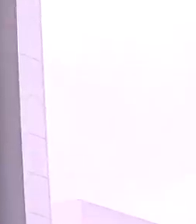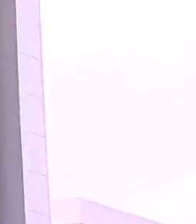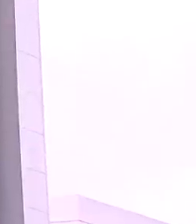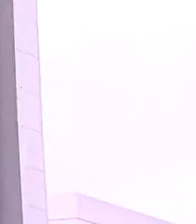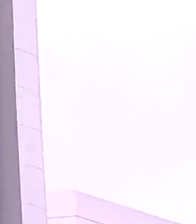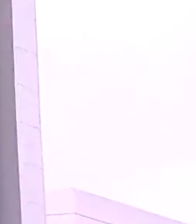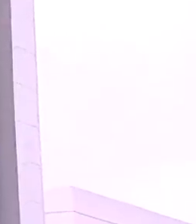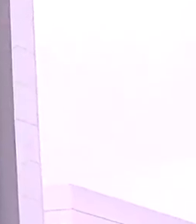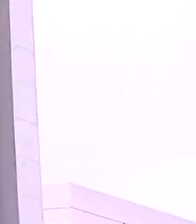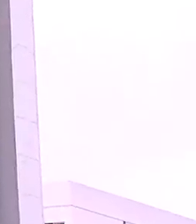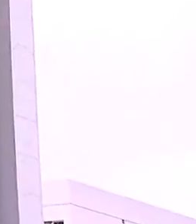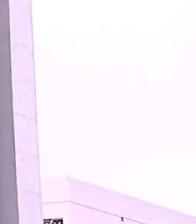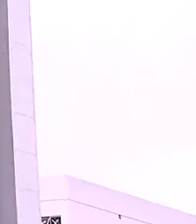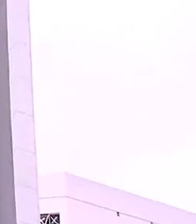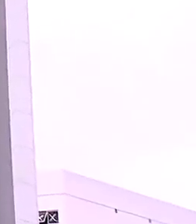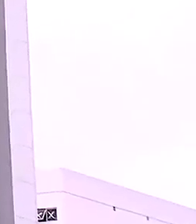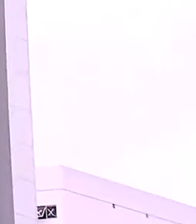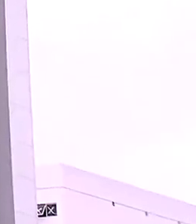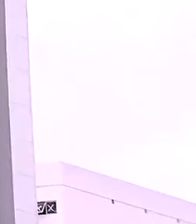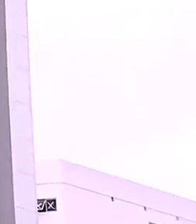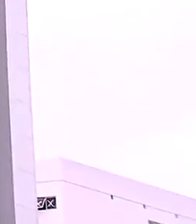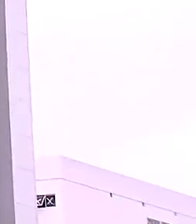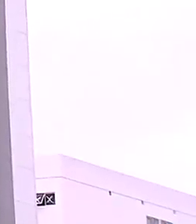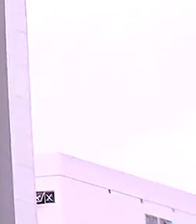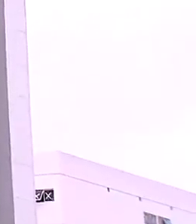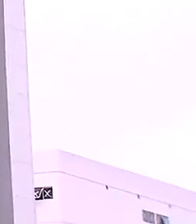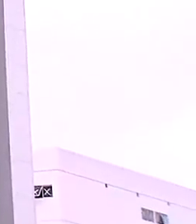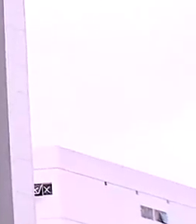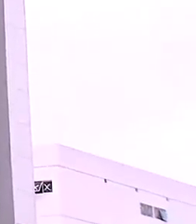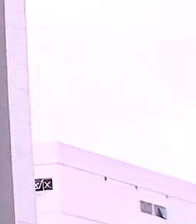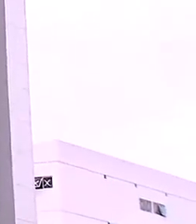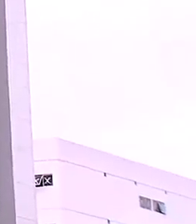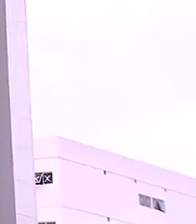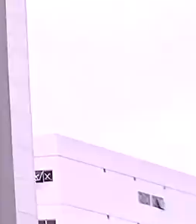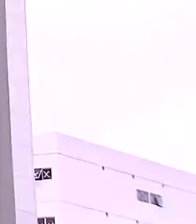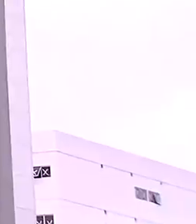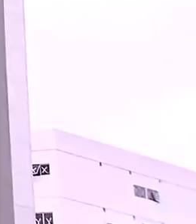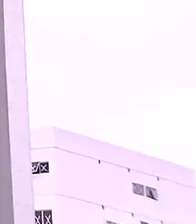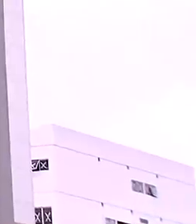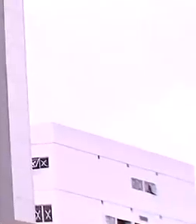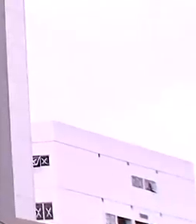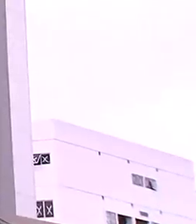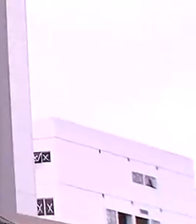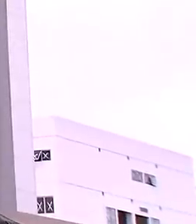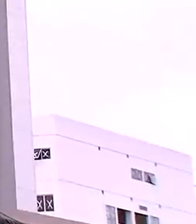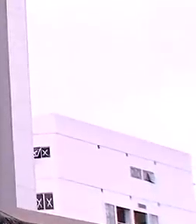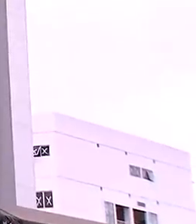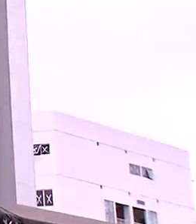Um ótimo fim de para até segunda! Um